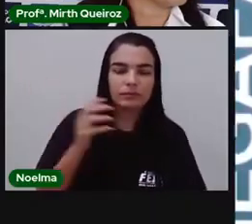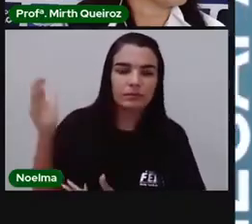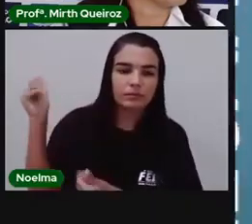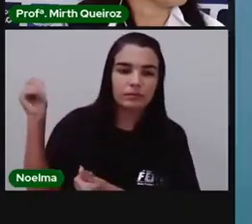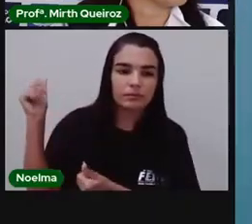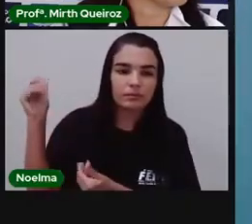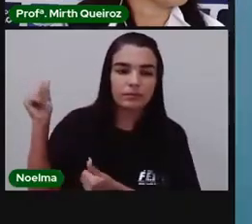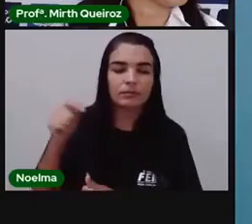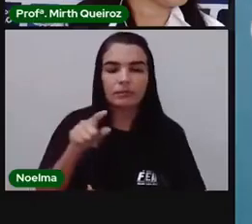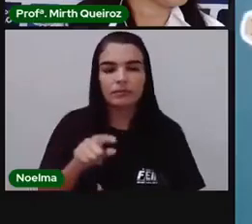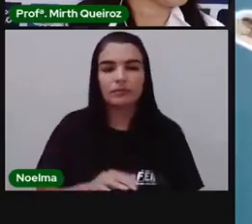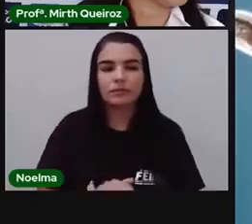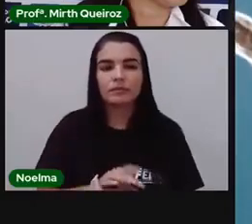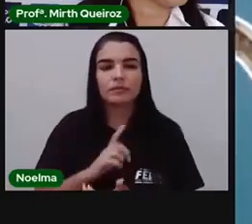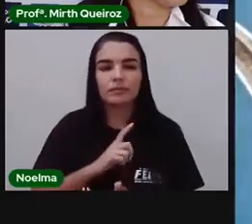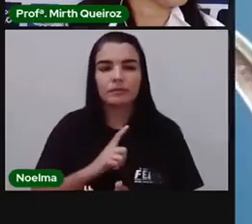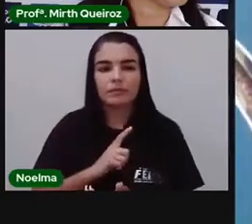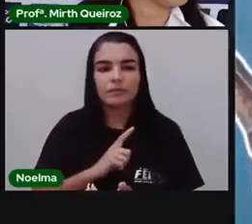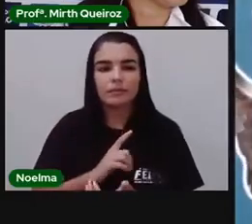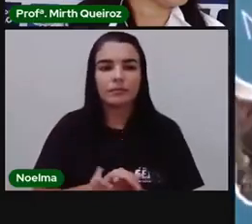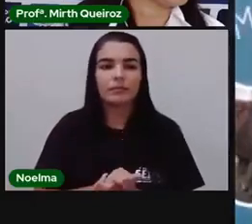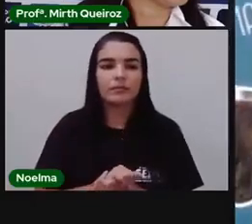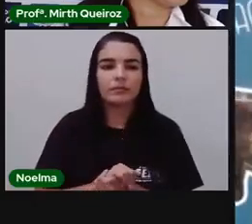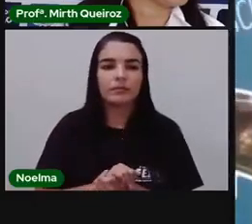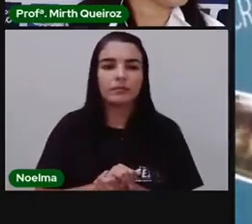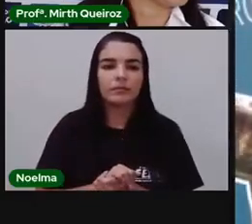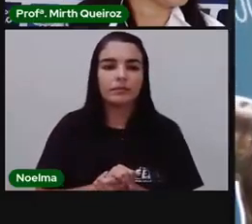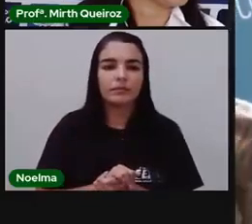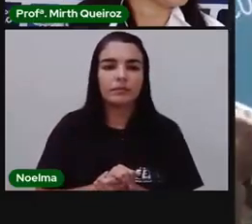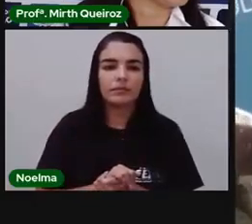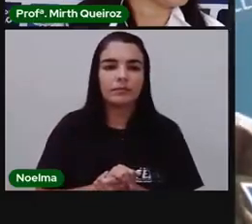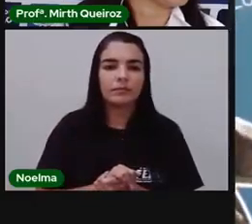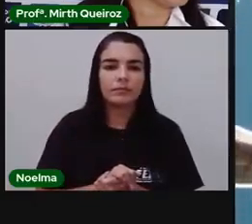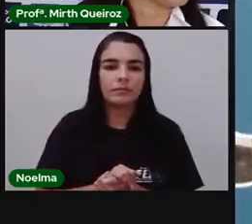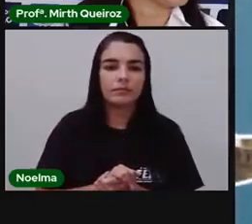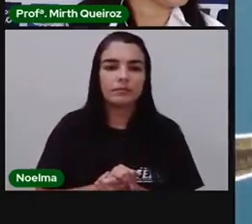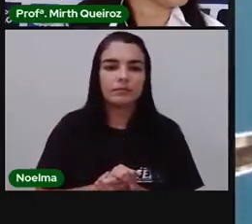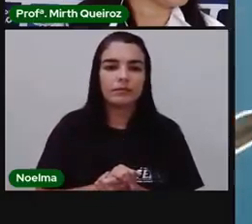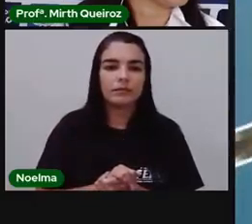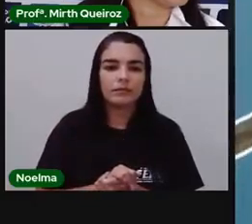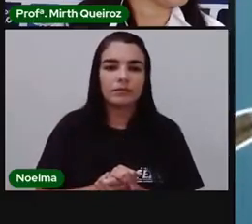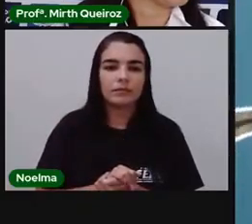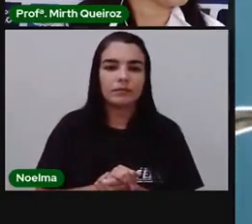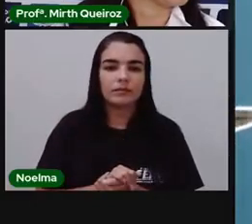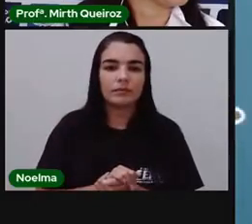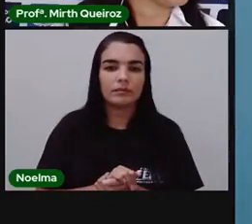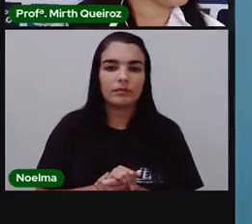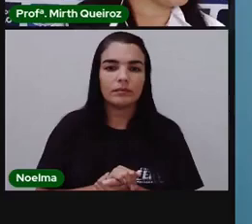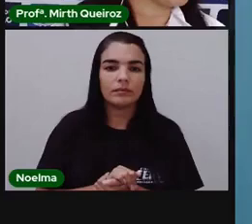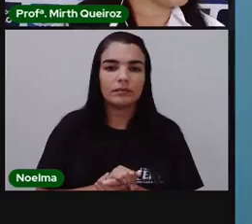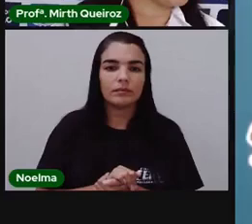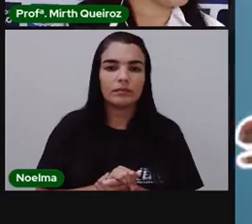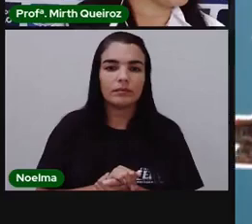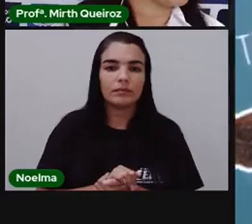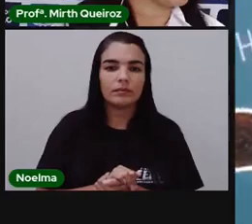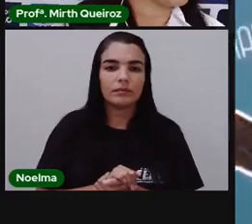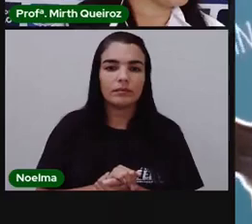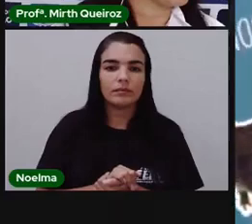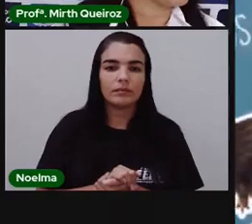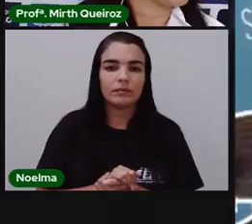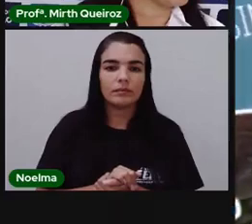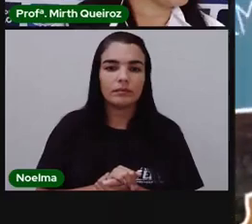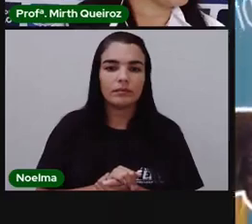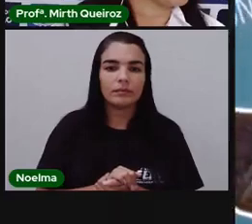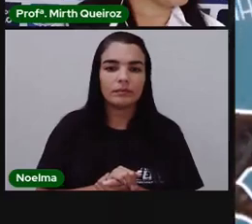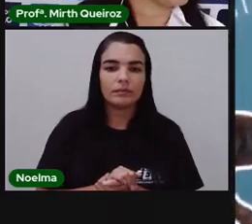batizada após um vilão que você deve conhecer, Thanos simonatói. Avançando alguns milhões de anos, cerca de 10